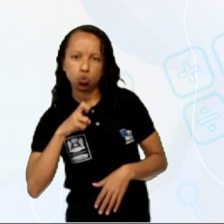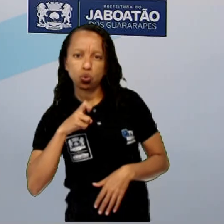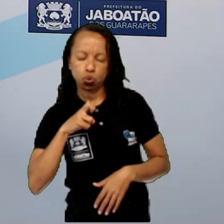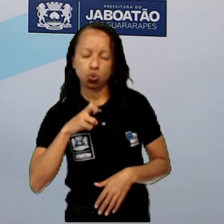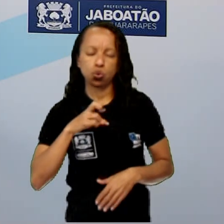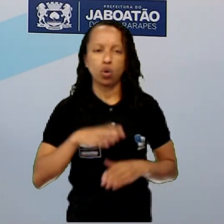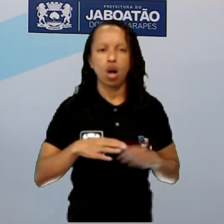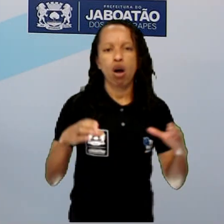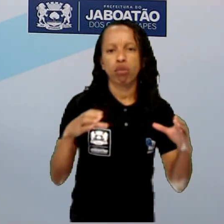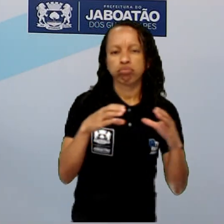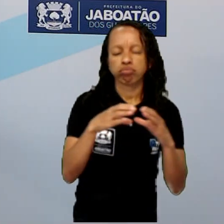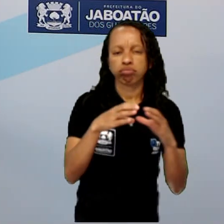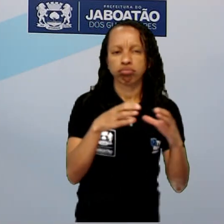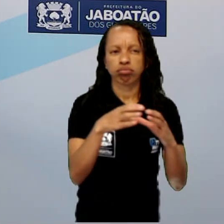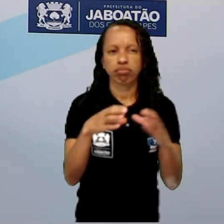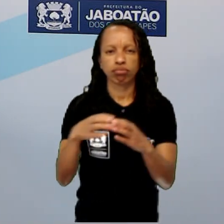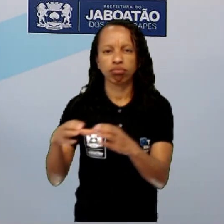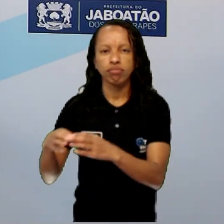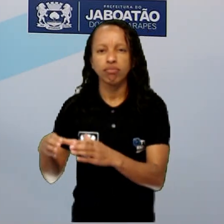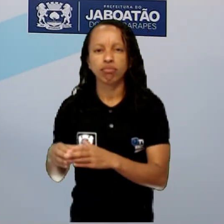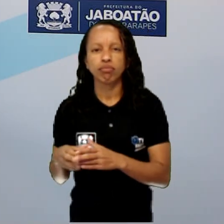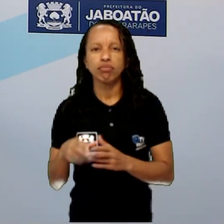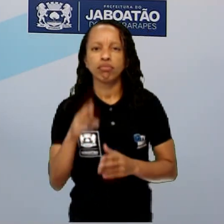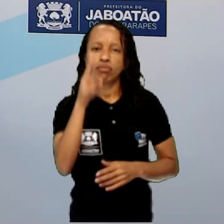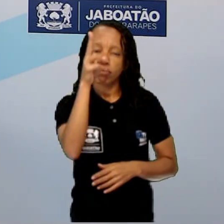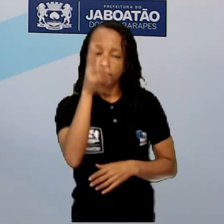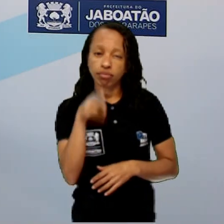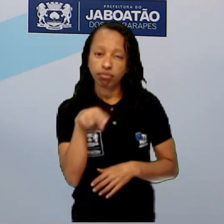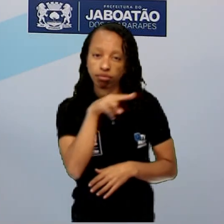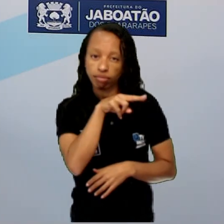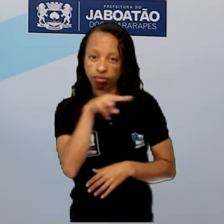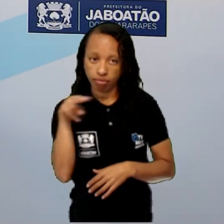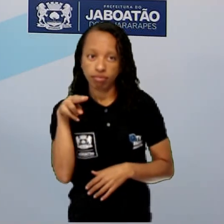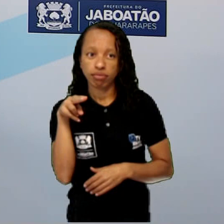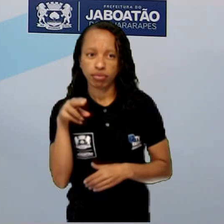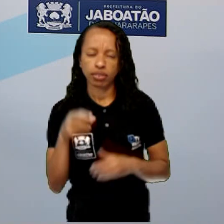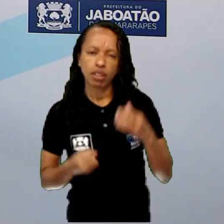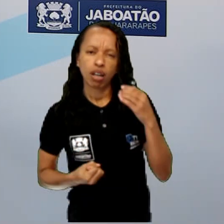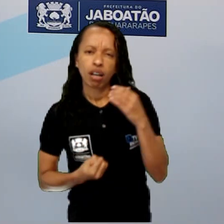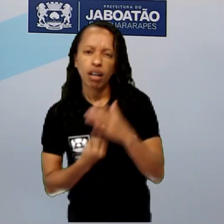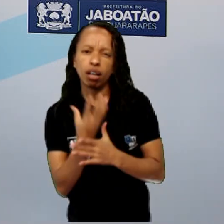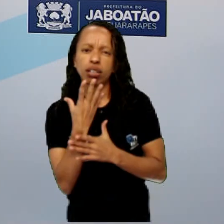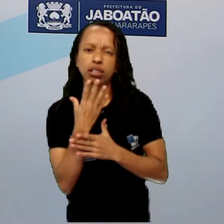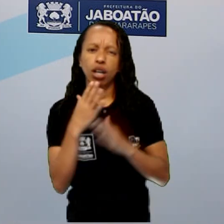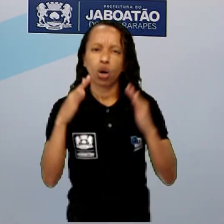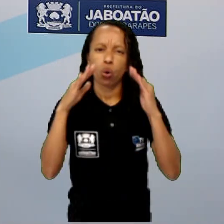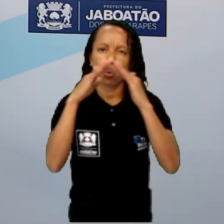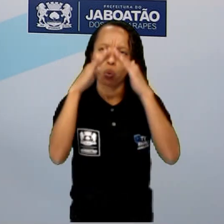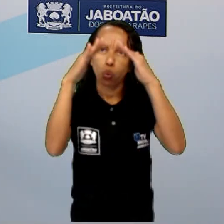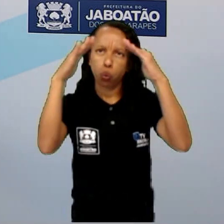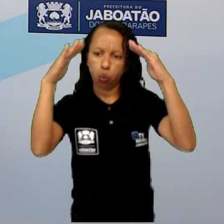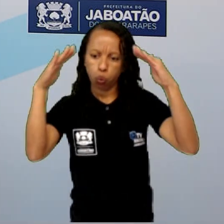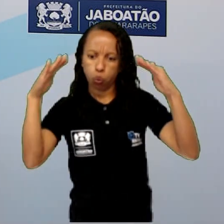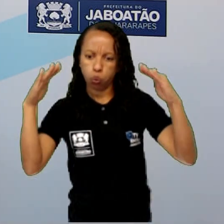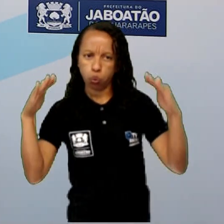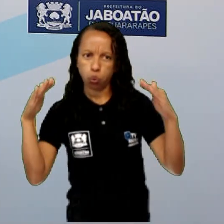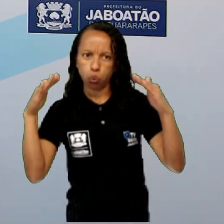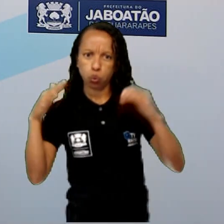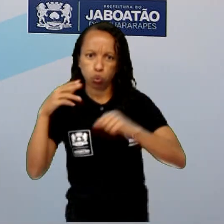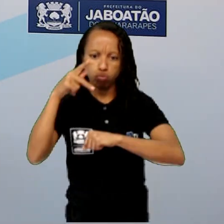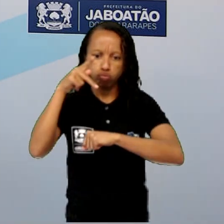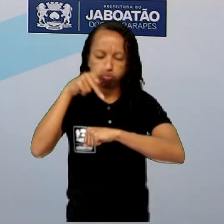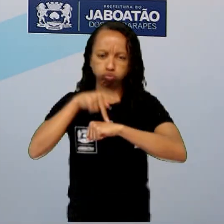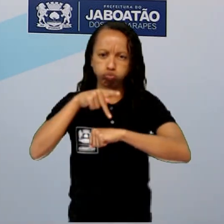ter criado aí uma casa muito grande, né? Em cima de uma rocha.